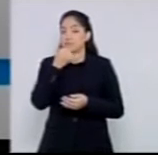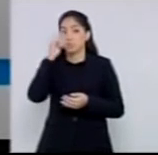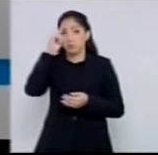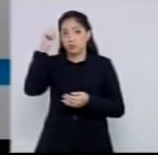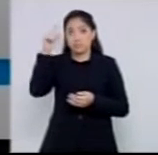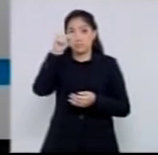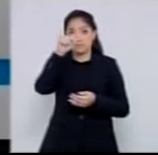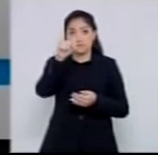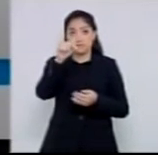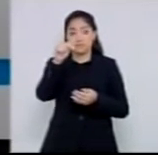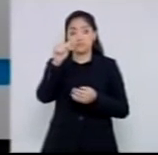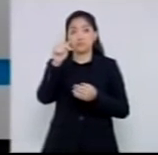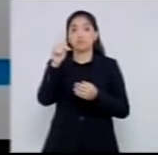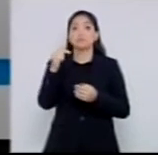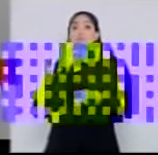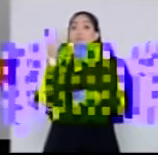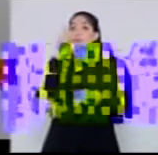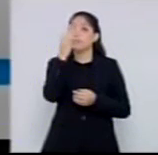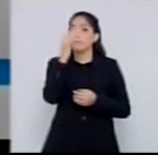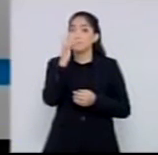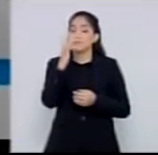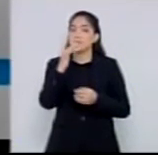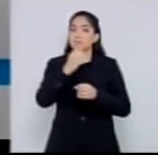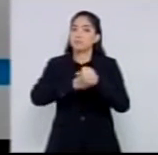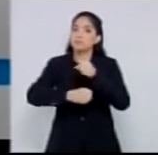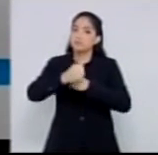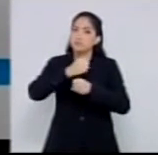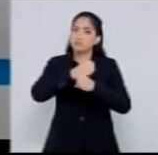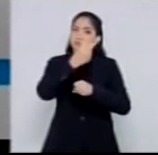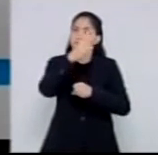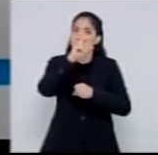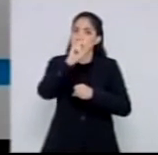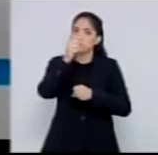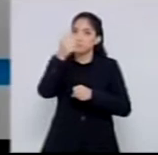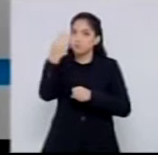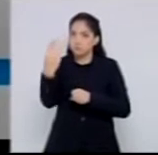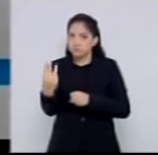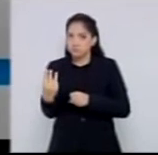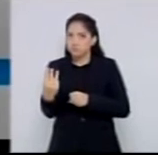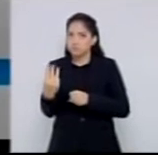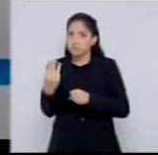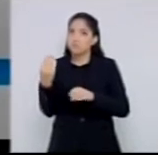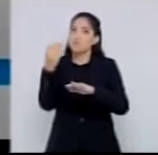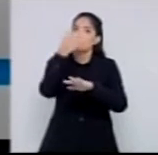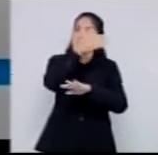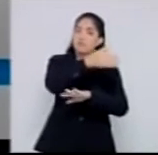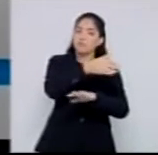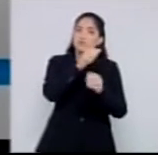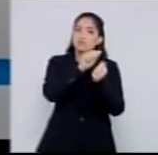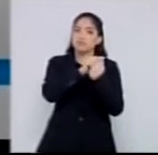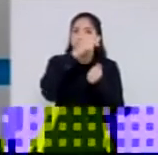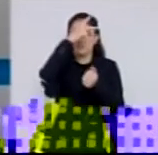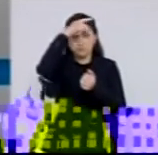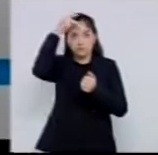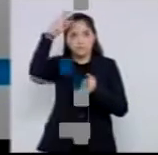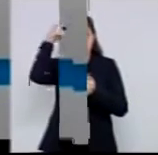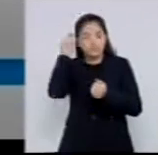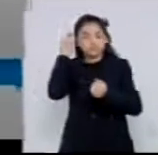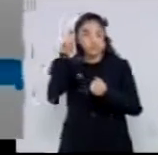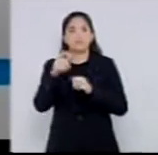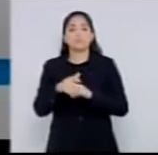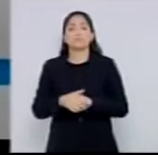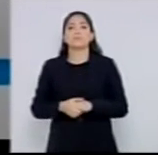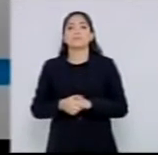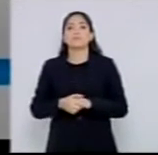2013. Pode passar. Eu fui com o prefeito, talei o prefeito Udo, ele tinha